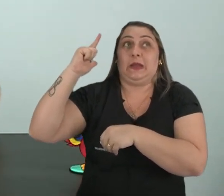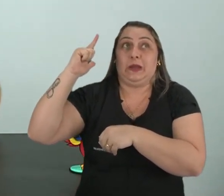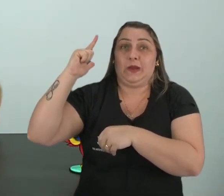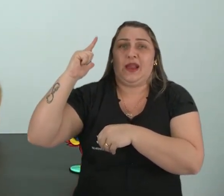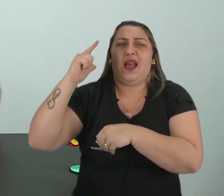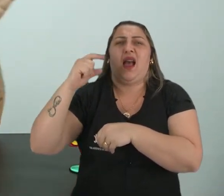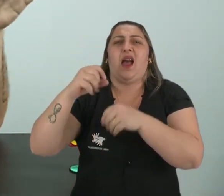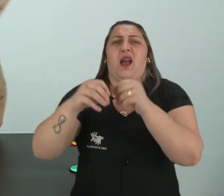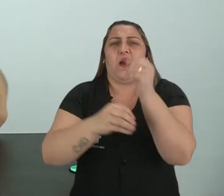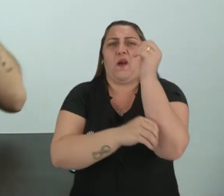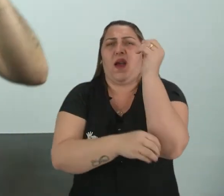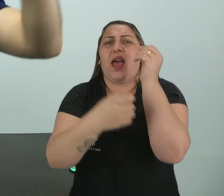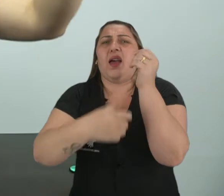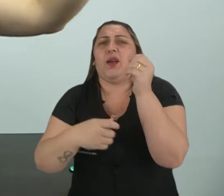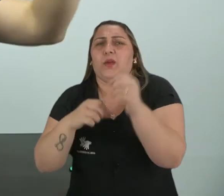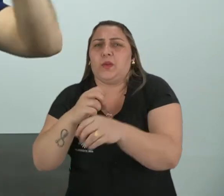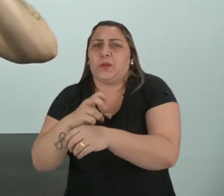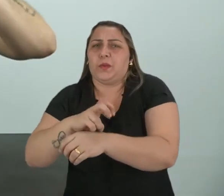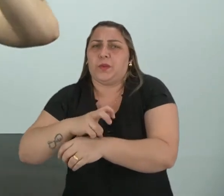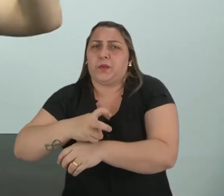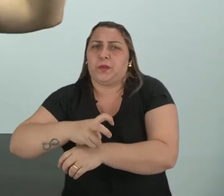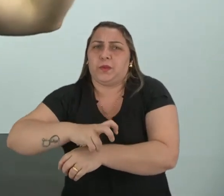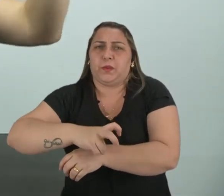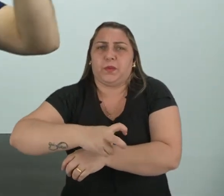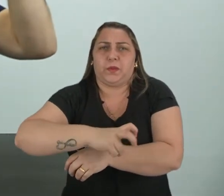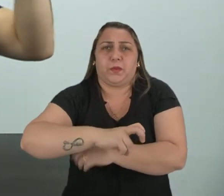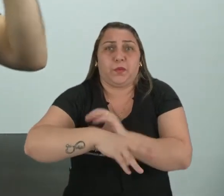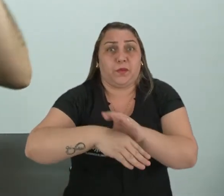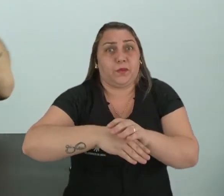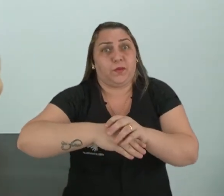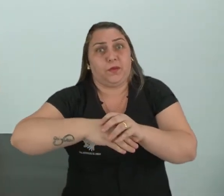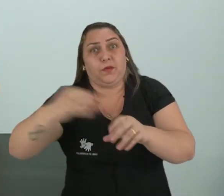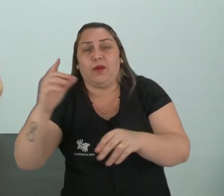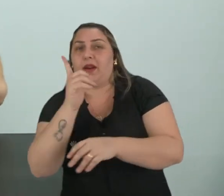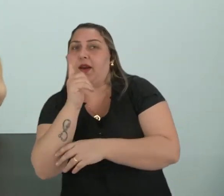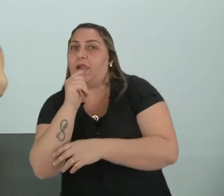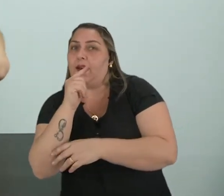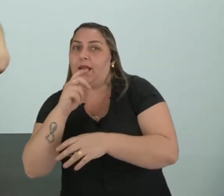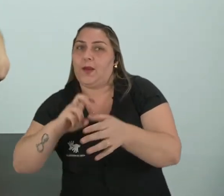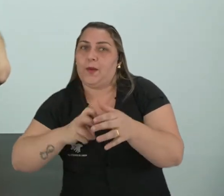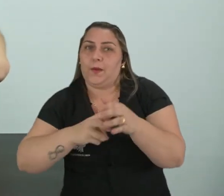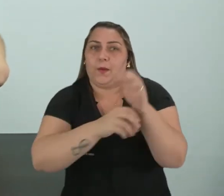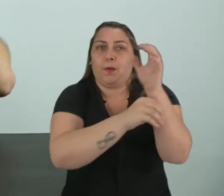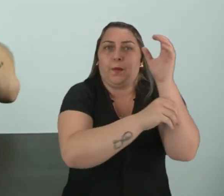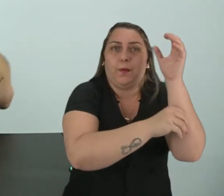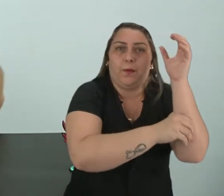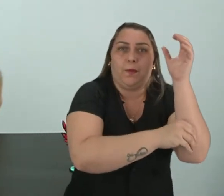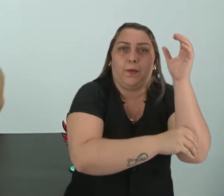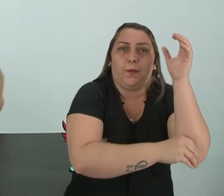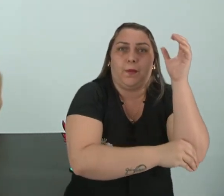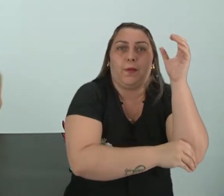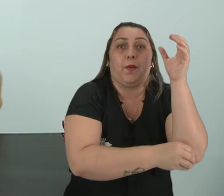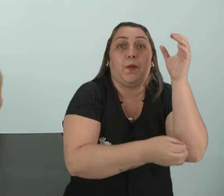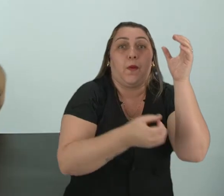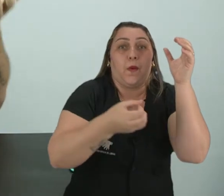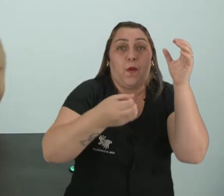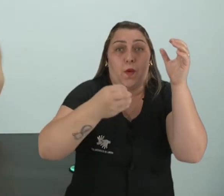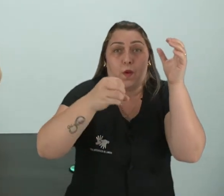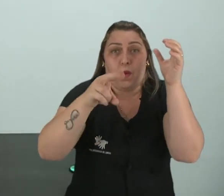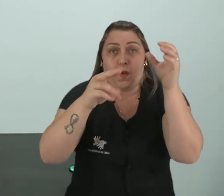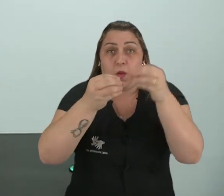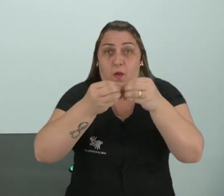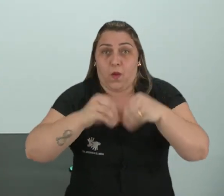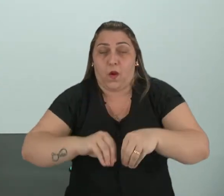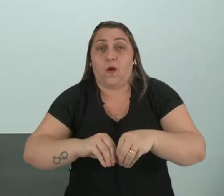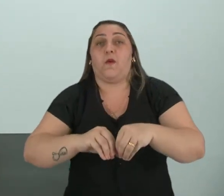ovinhos, ele sabe aonde? Na terra. Ele vai para um lugar, ele vai para fora da água, coloca os ovinhos e tem os seus filhotinhos lá. Mas ele